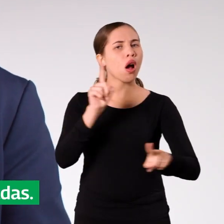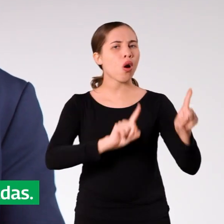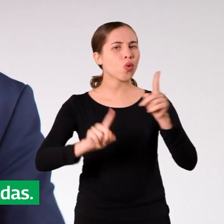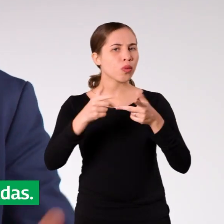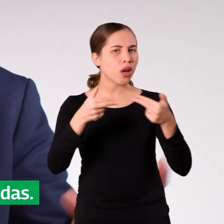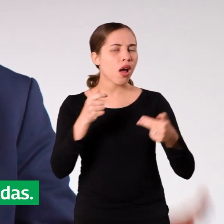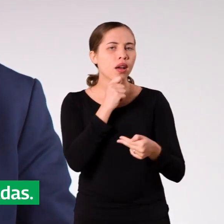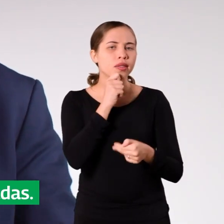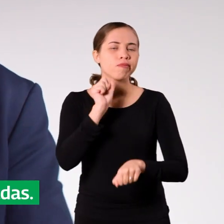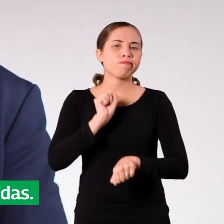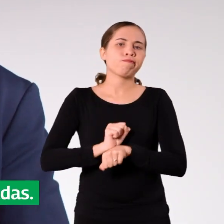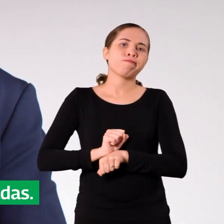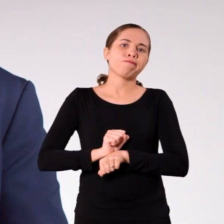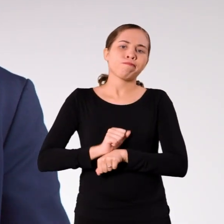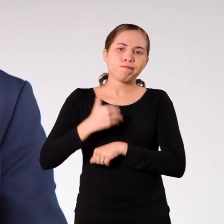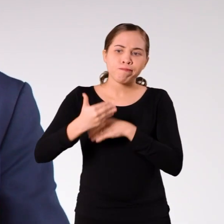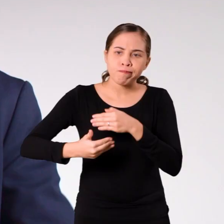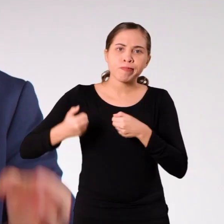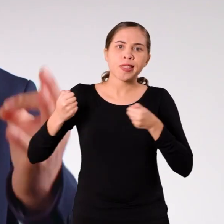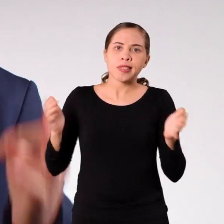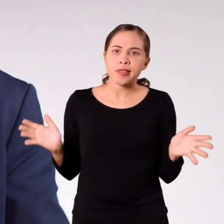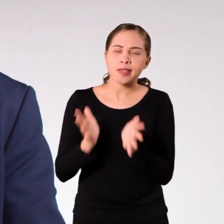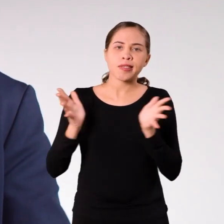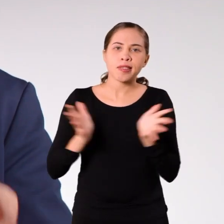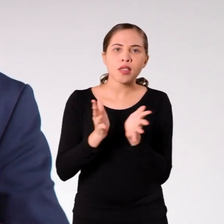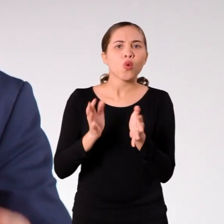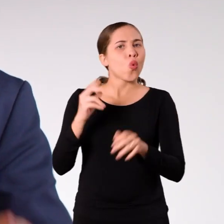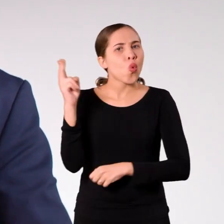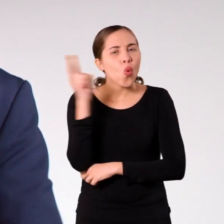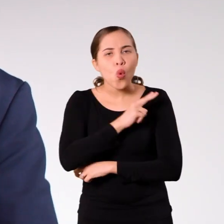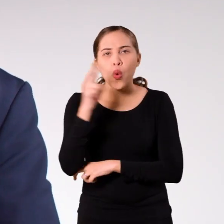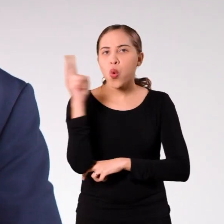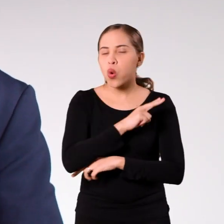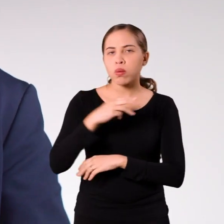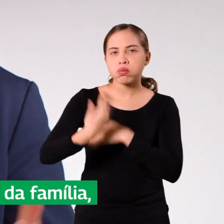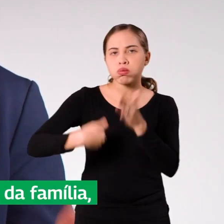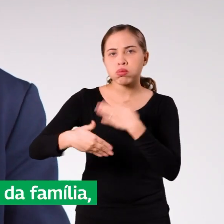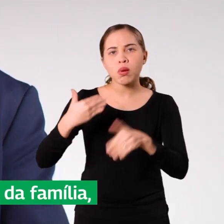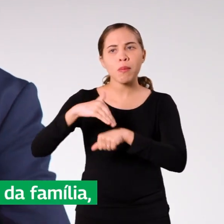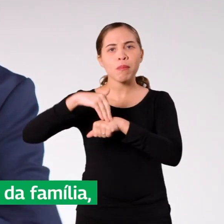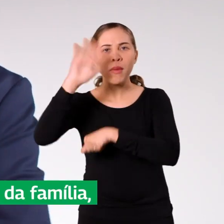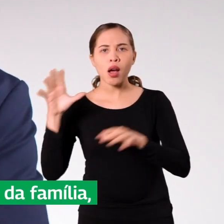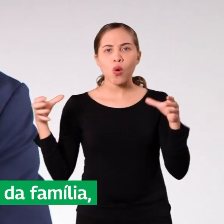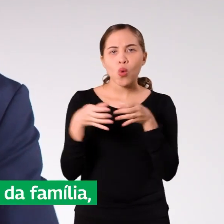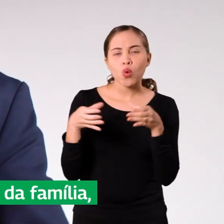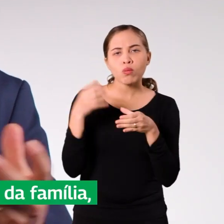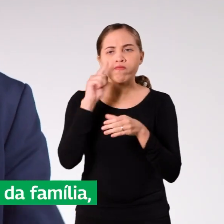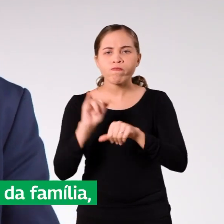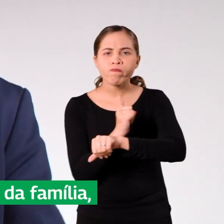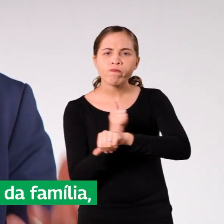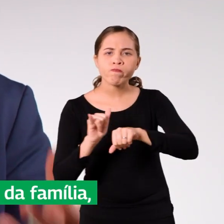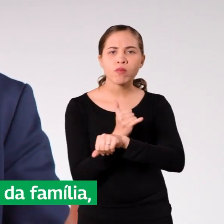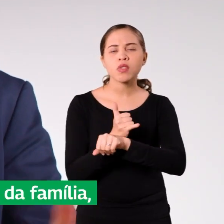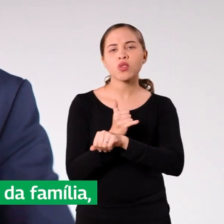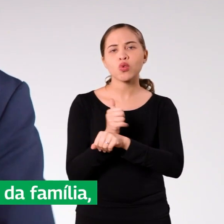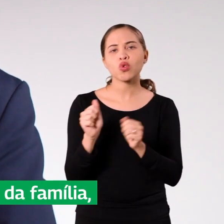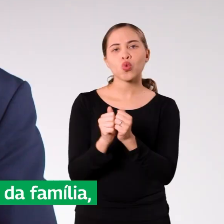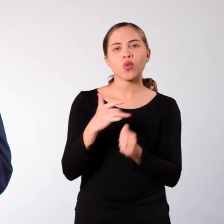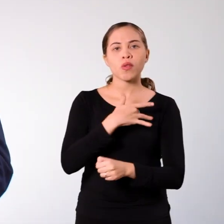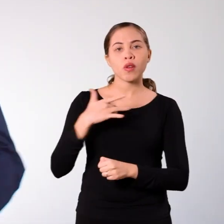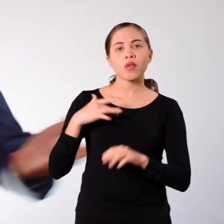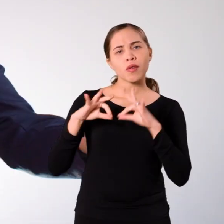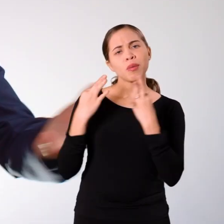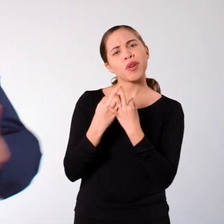coisas estão estagnadas. Nós precisamos urgentemente aumentar as equipes da Estratégia da Saúde da